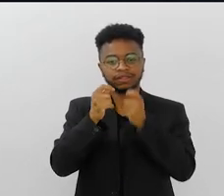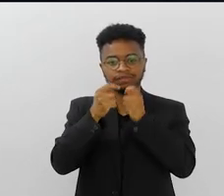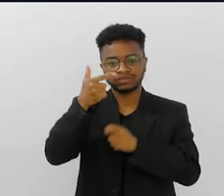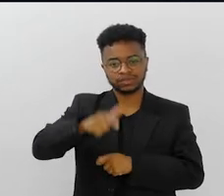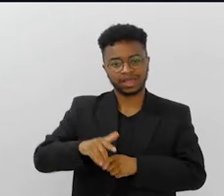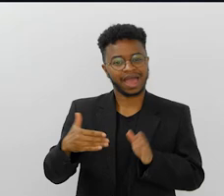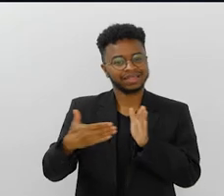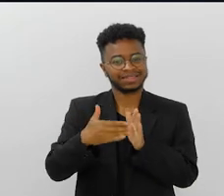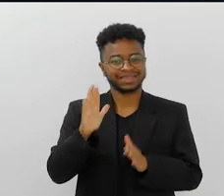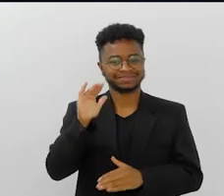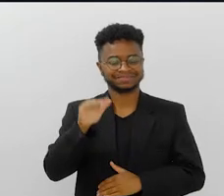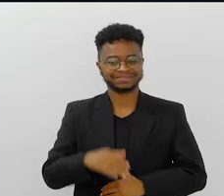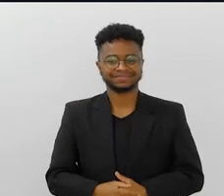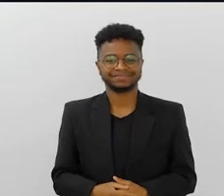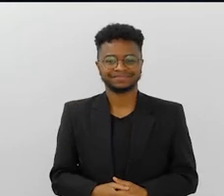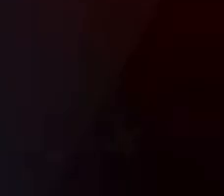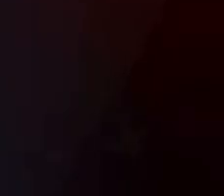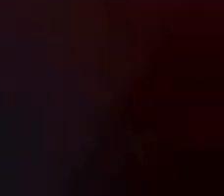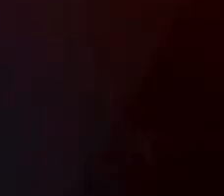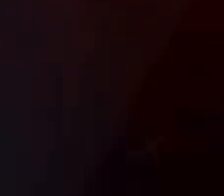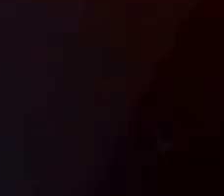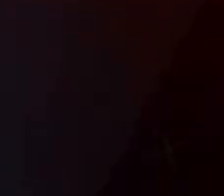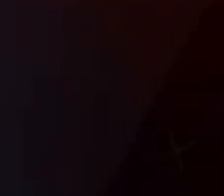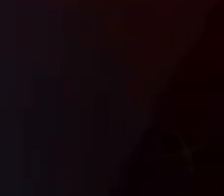com mais uma entrevista. Até lá.